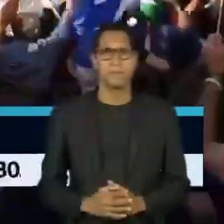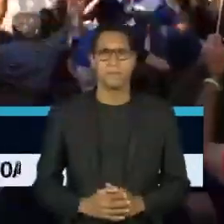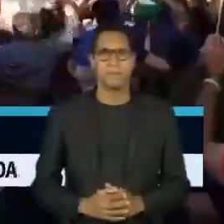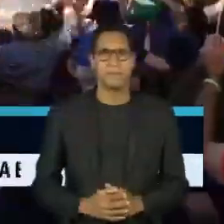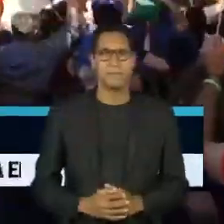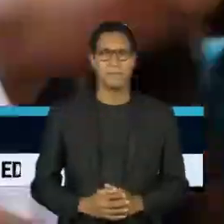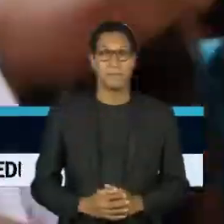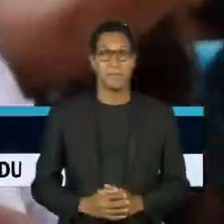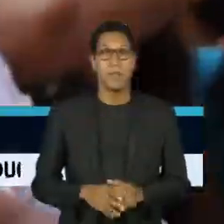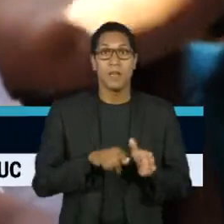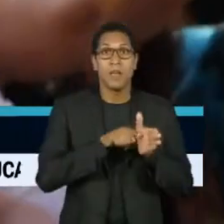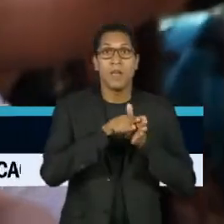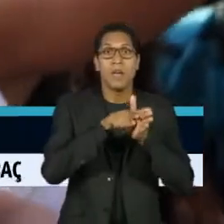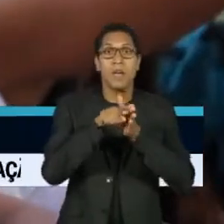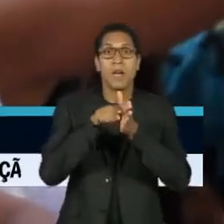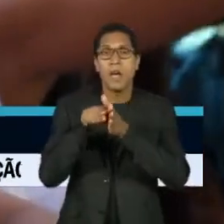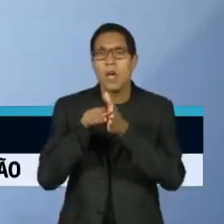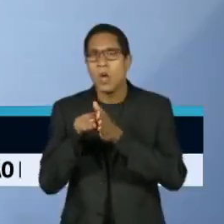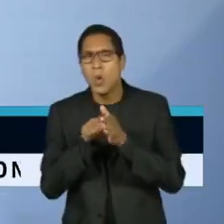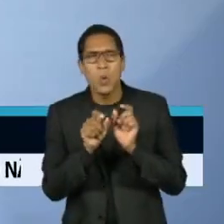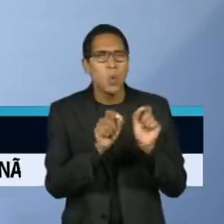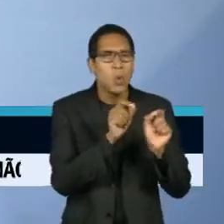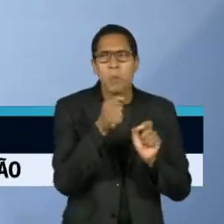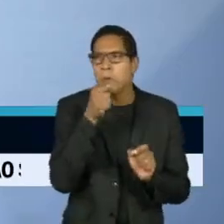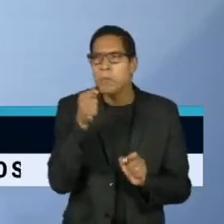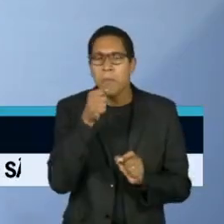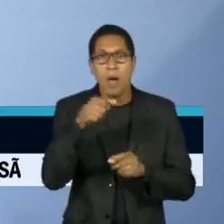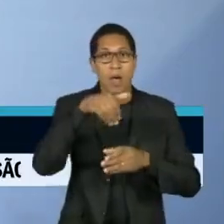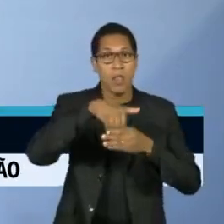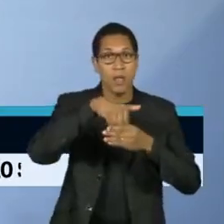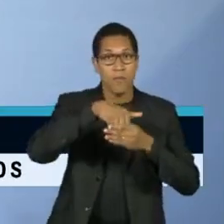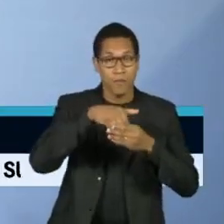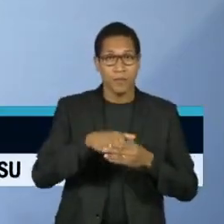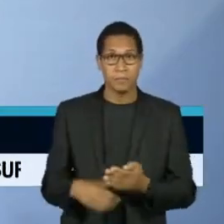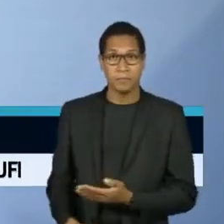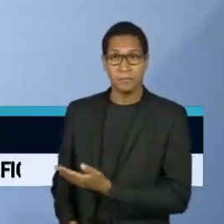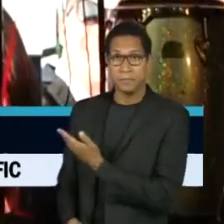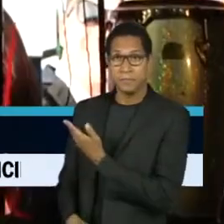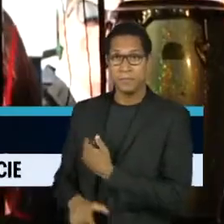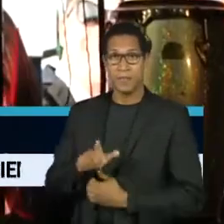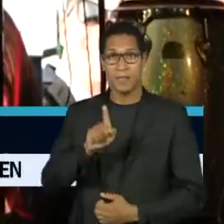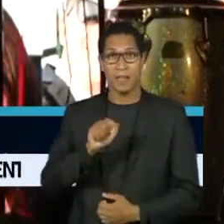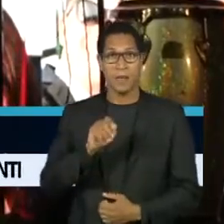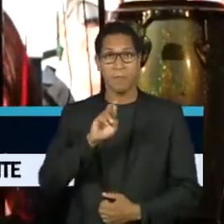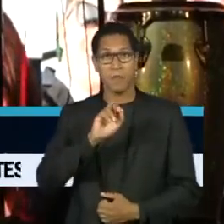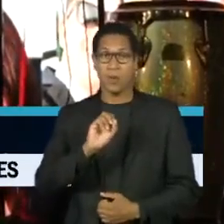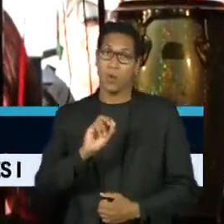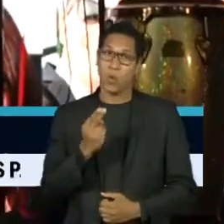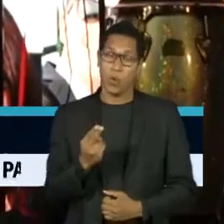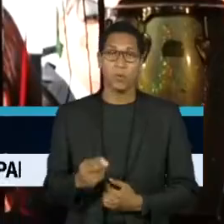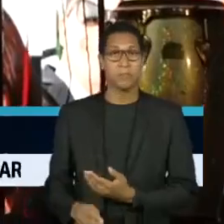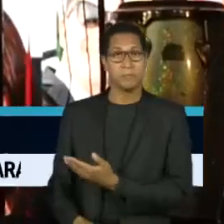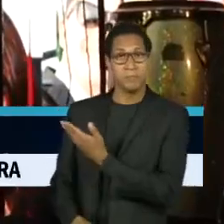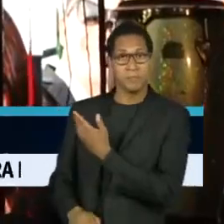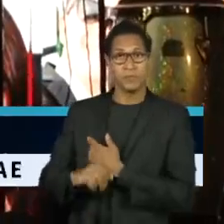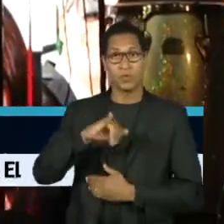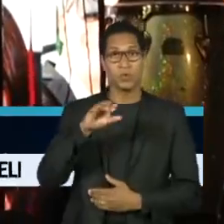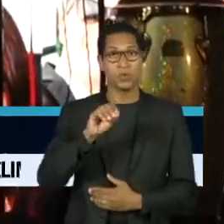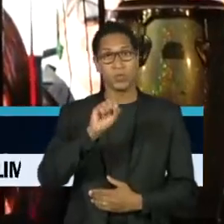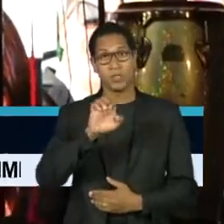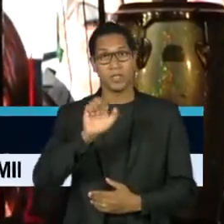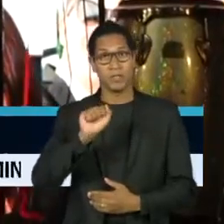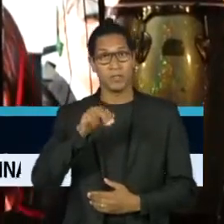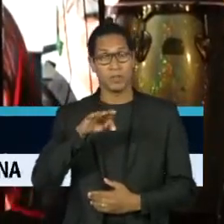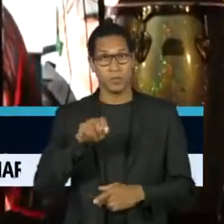Se as pesquisas de intenção de voto acertarem, Gabriel Boric, de esquerda, e José Antônio Kast, da extrema-direita,